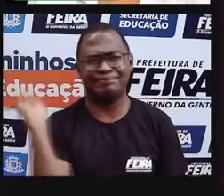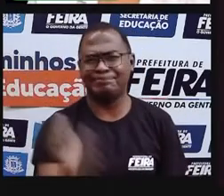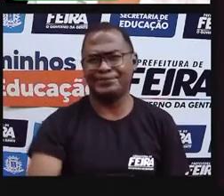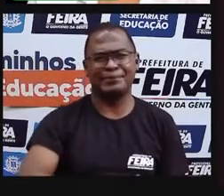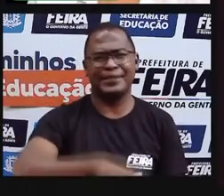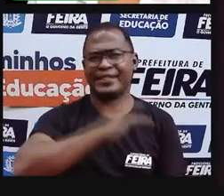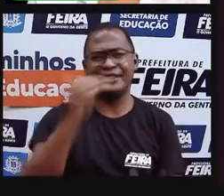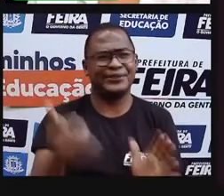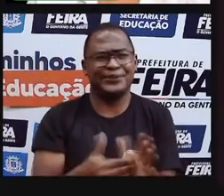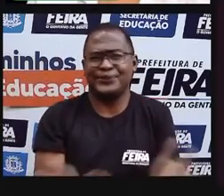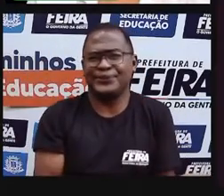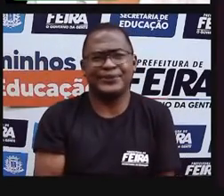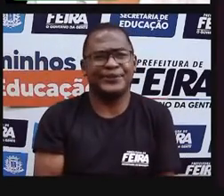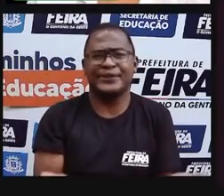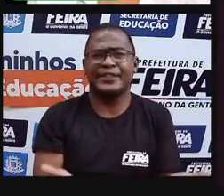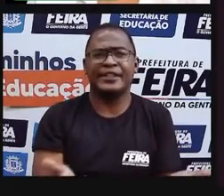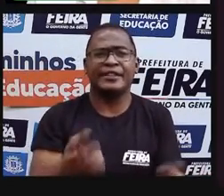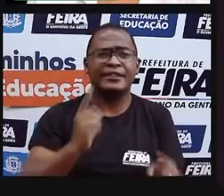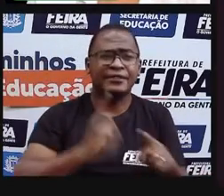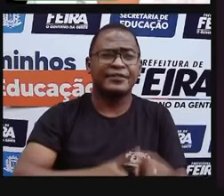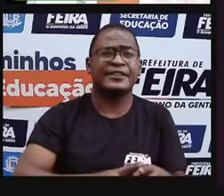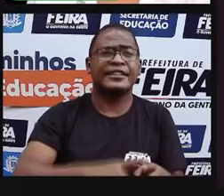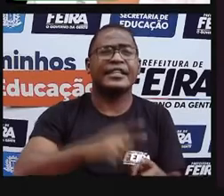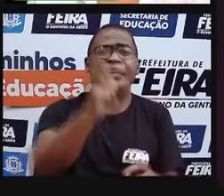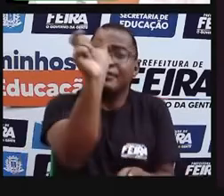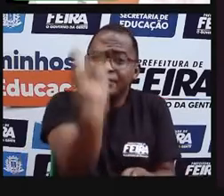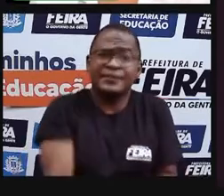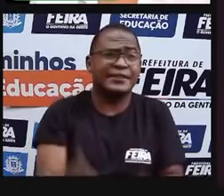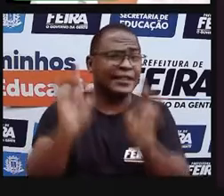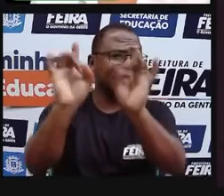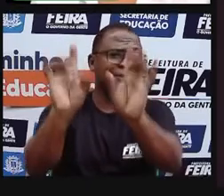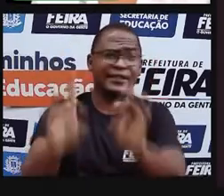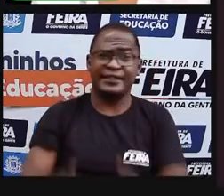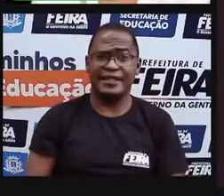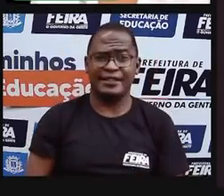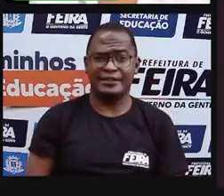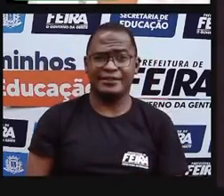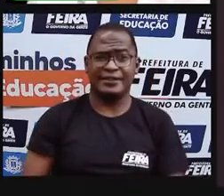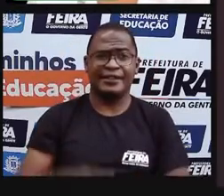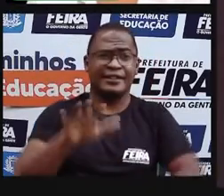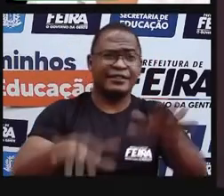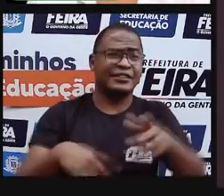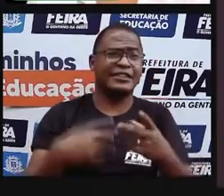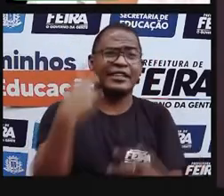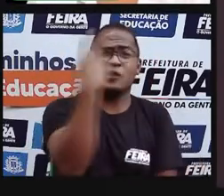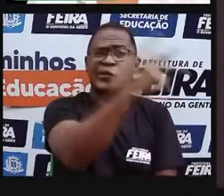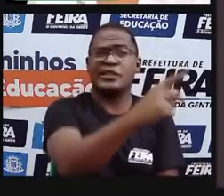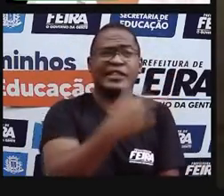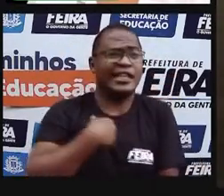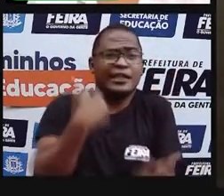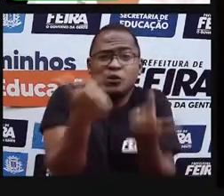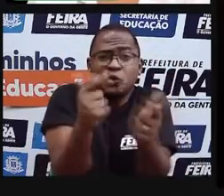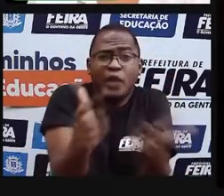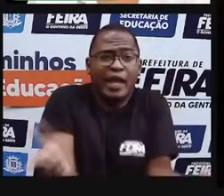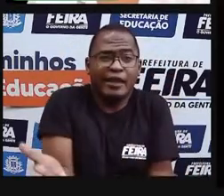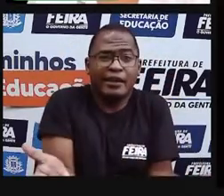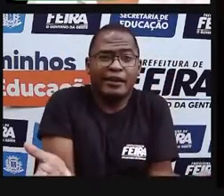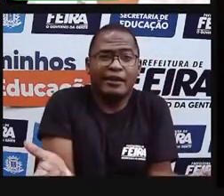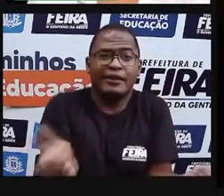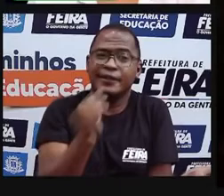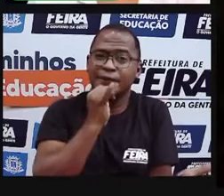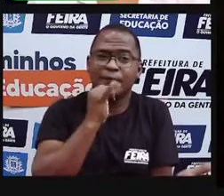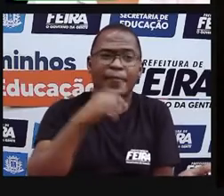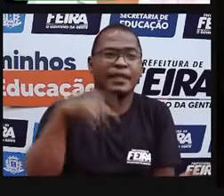Você é especial, sim. Pensa comigo. Quantas pessoas queriam ter apenas um pouquinho de sua saúde e disposição, ter o